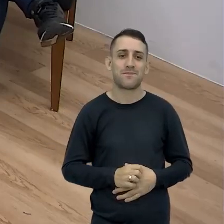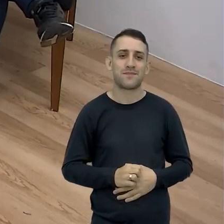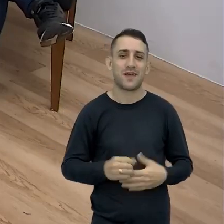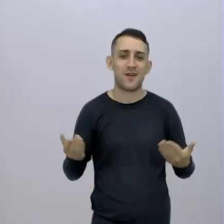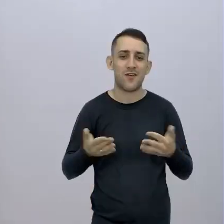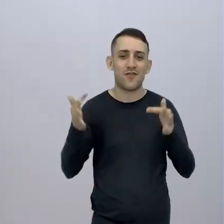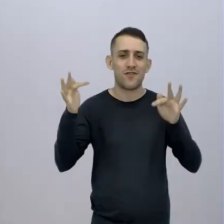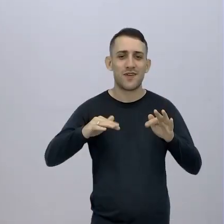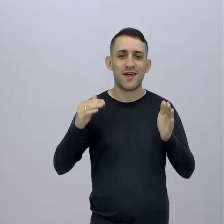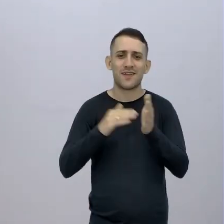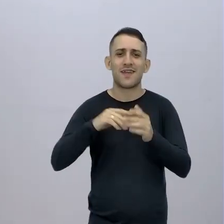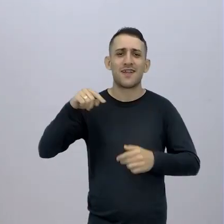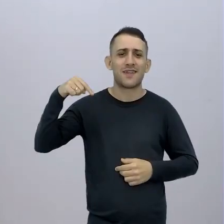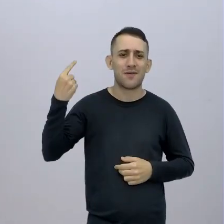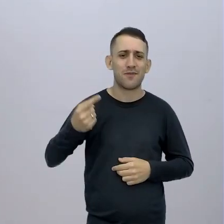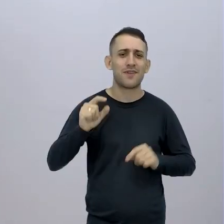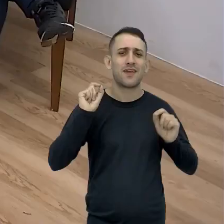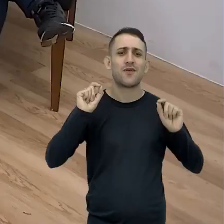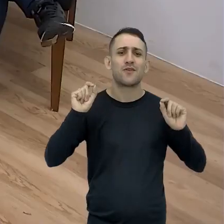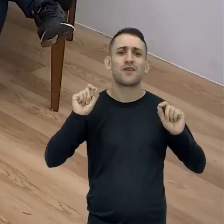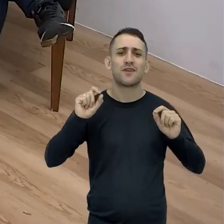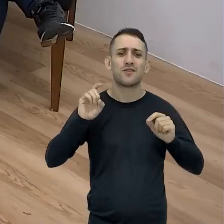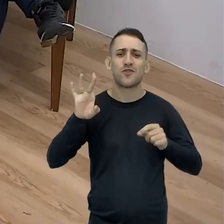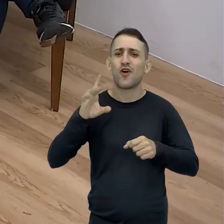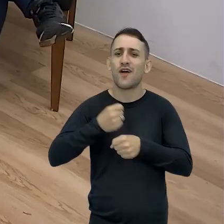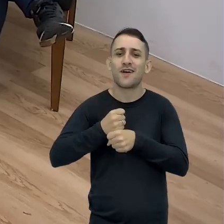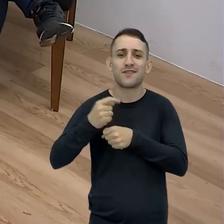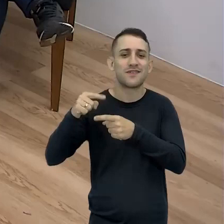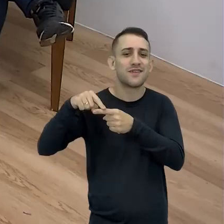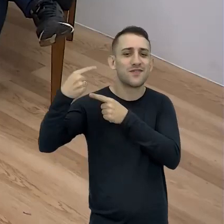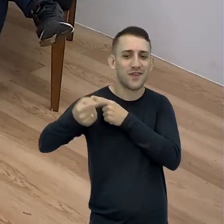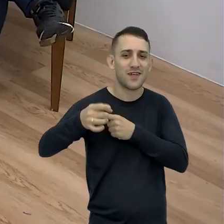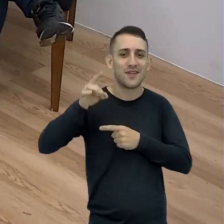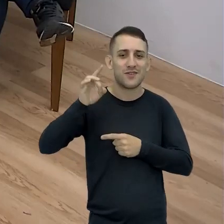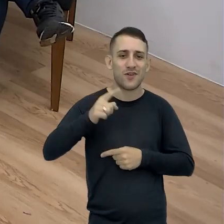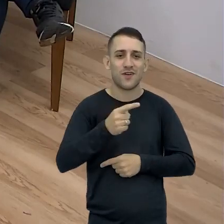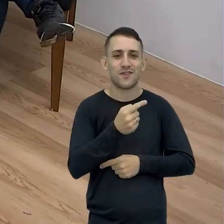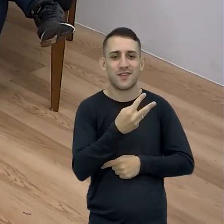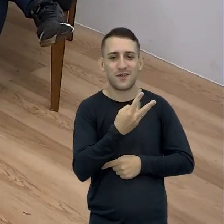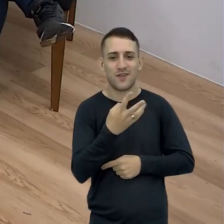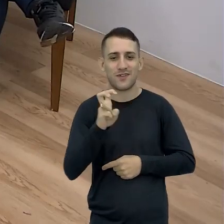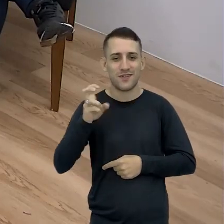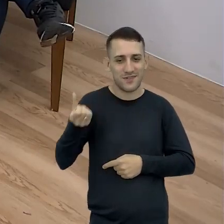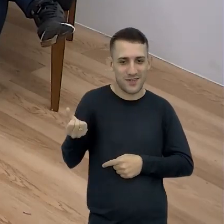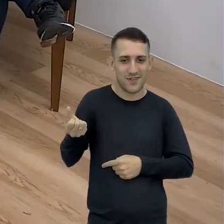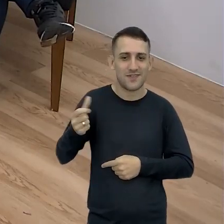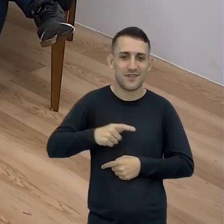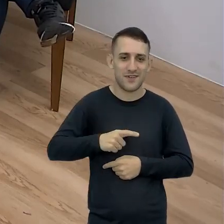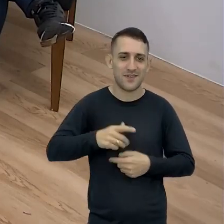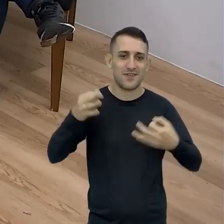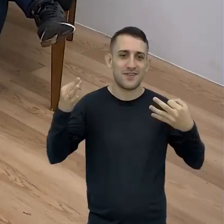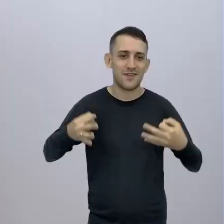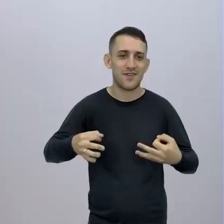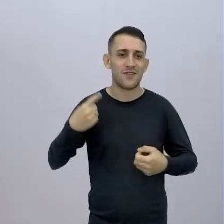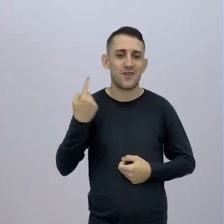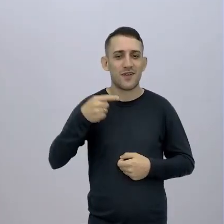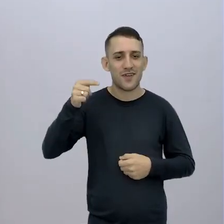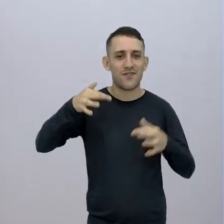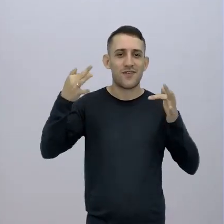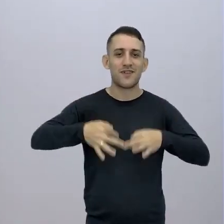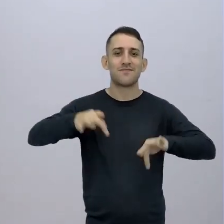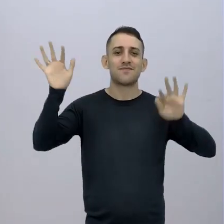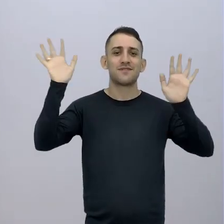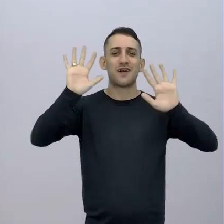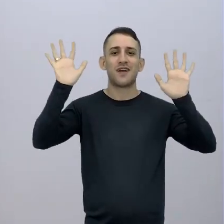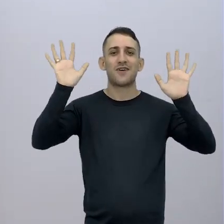aí pessoal Até a próxima Que é Só ano que vem? Só ano que vem Unidade 3, 4, 5, 6 Unidade 4, 5, 6 E aí fechamos Tchau